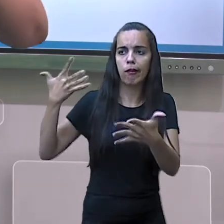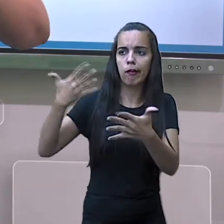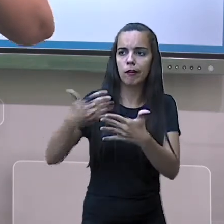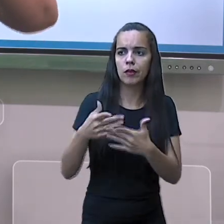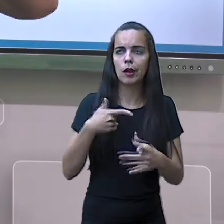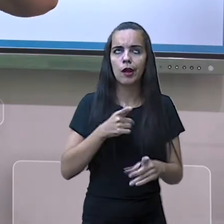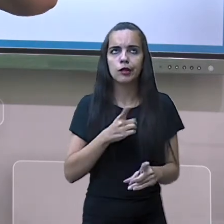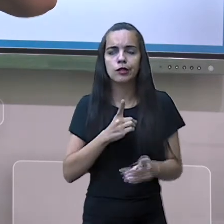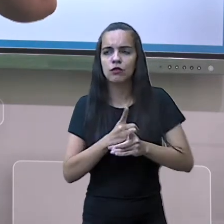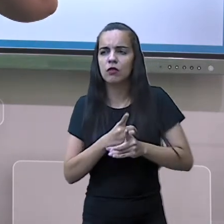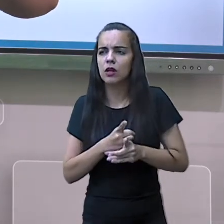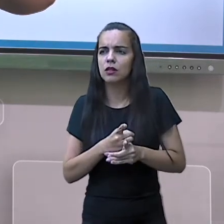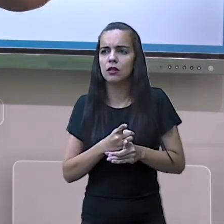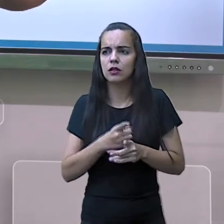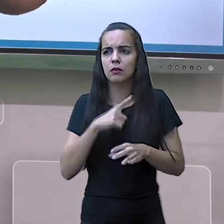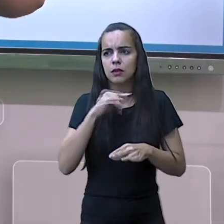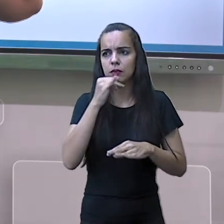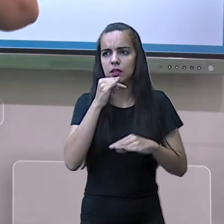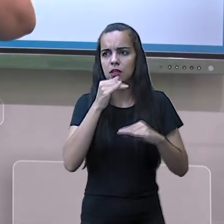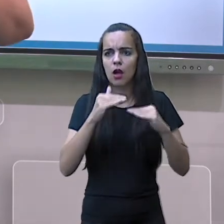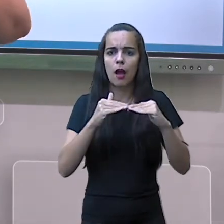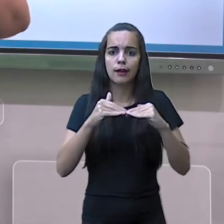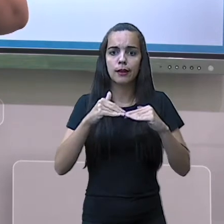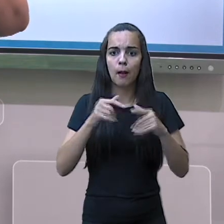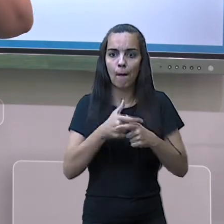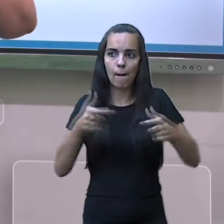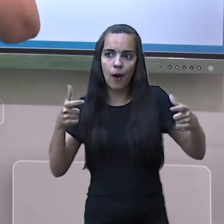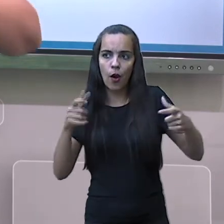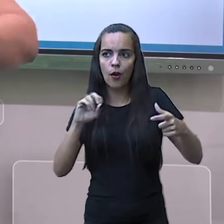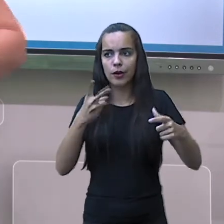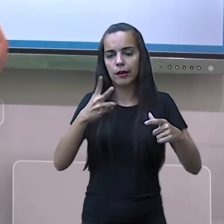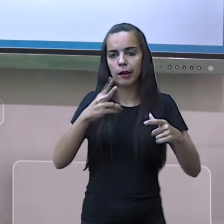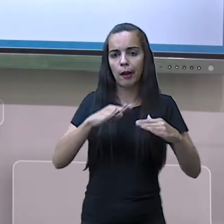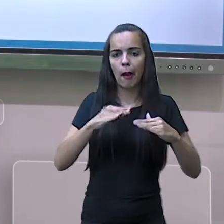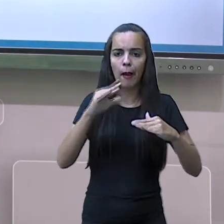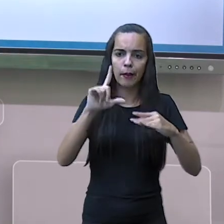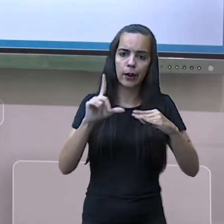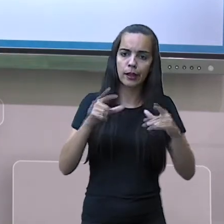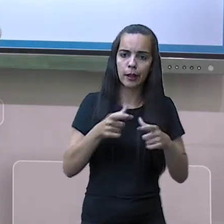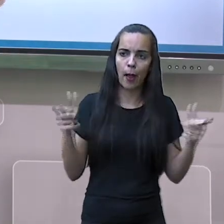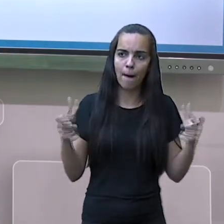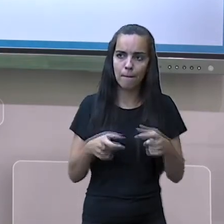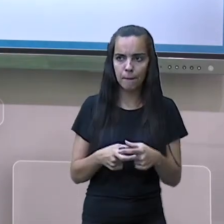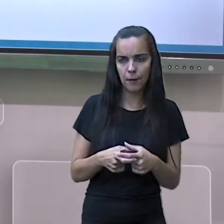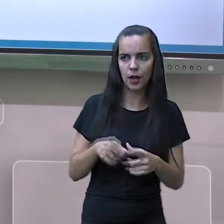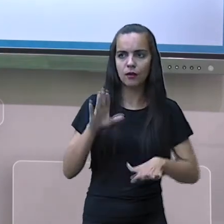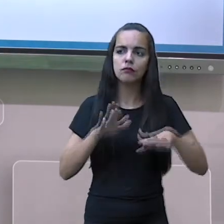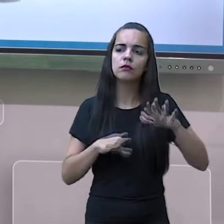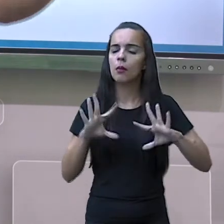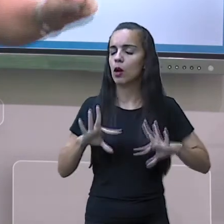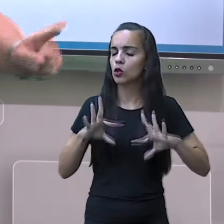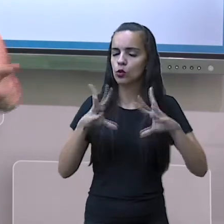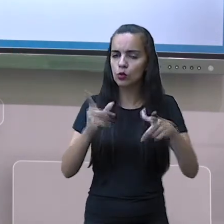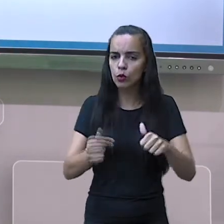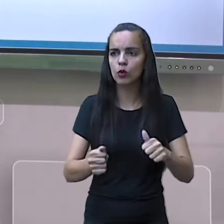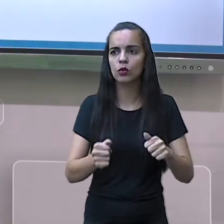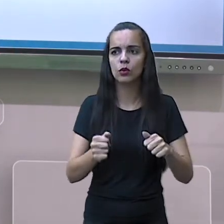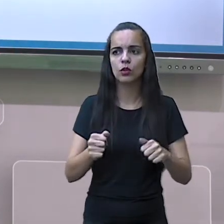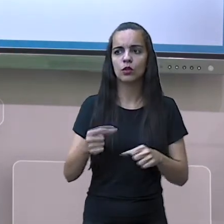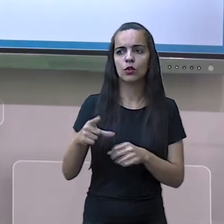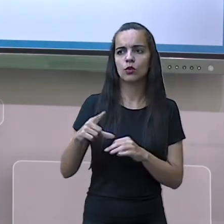em uma escala, às vezes, maior, uma escala, às vezes, menor. Mas, praticamente,